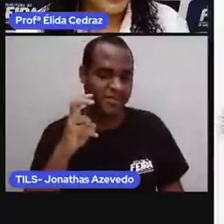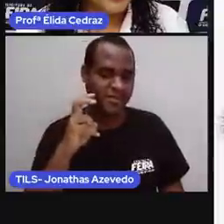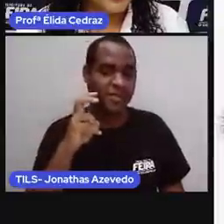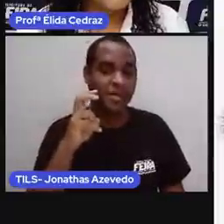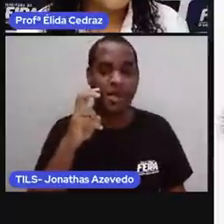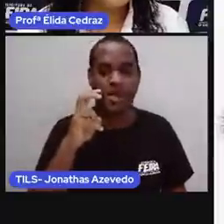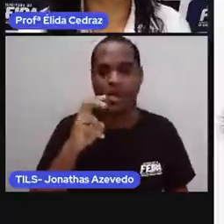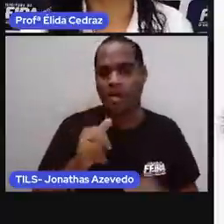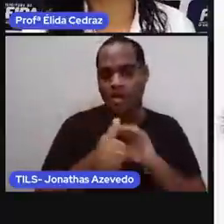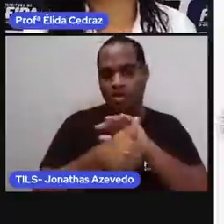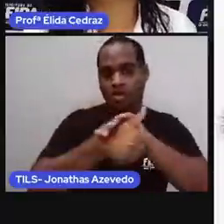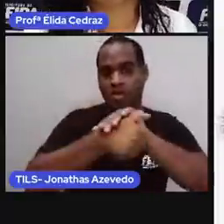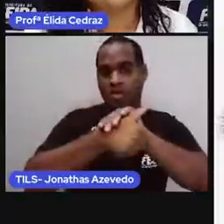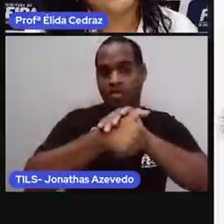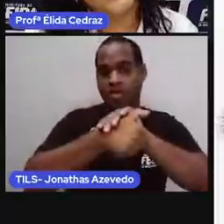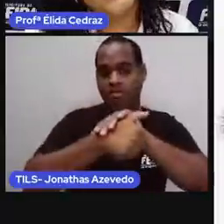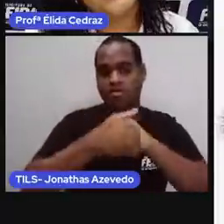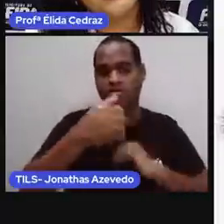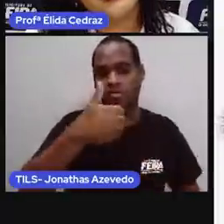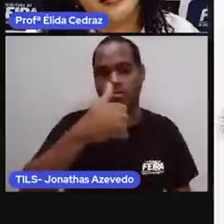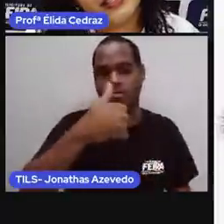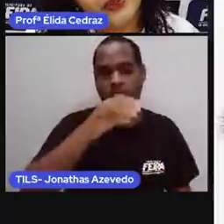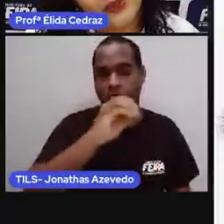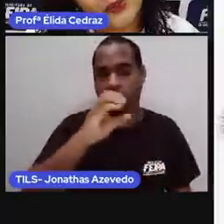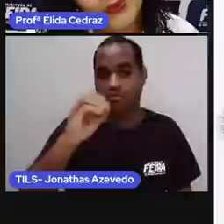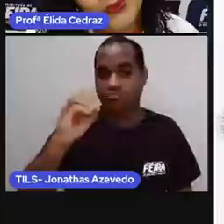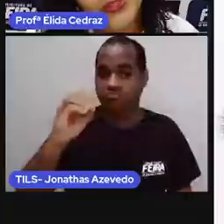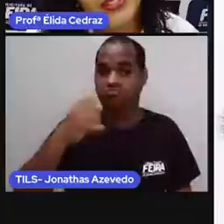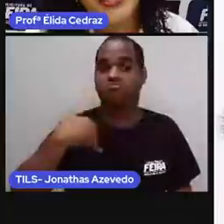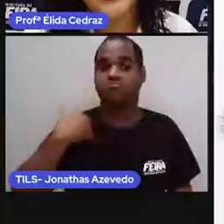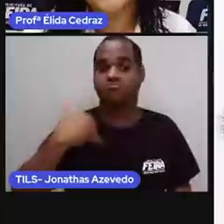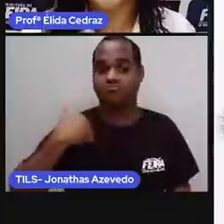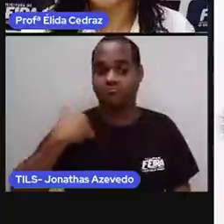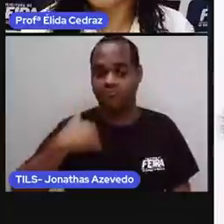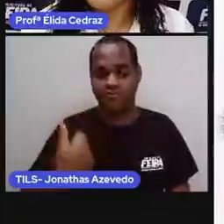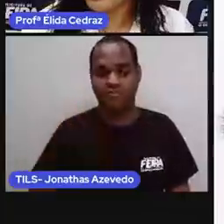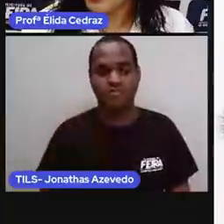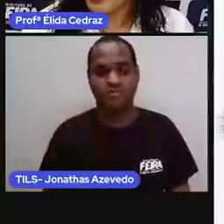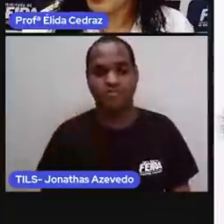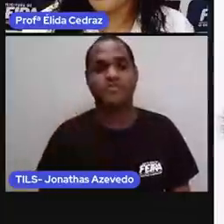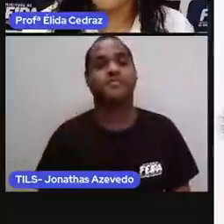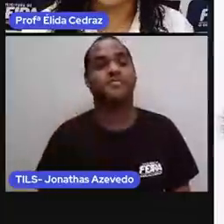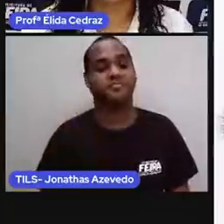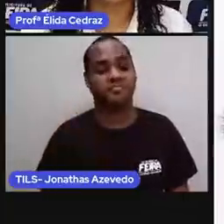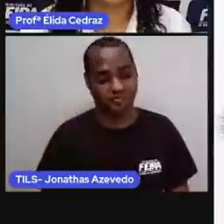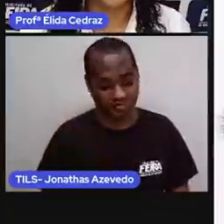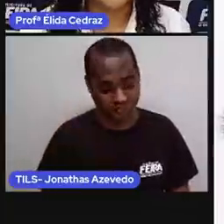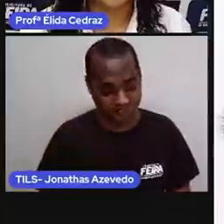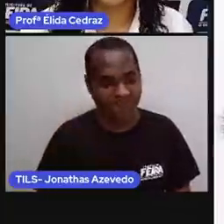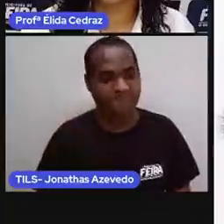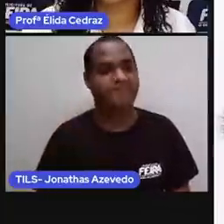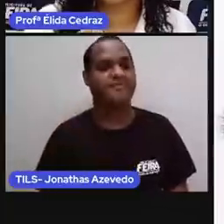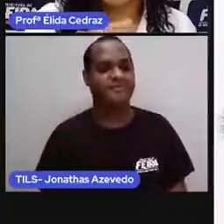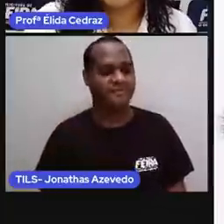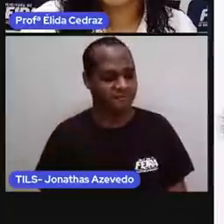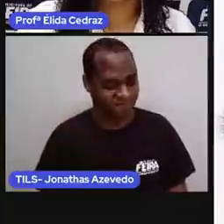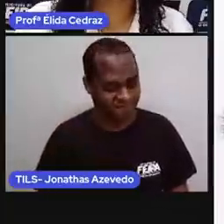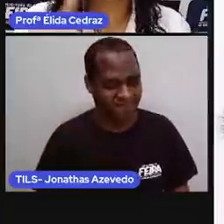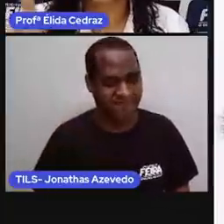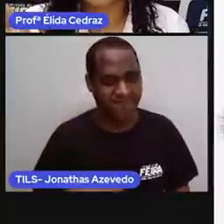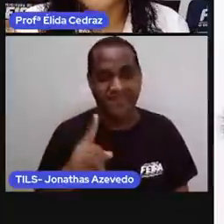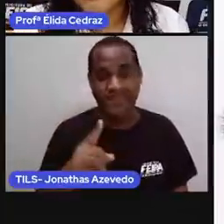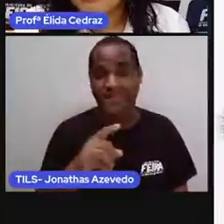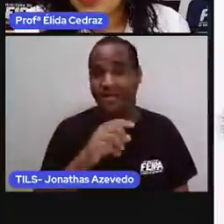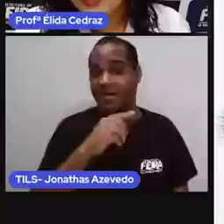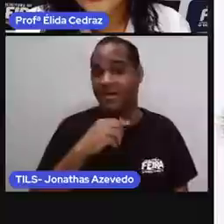A tartaruga, 100 anos. É, a tartaruga vive mais